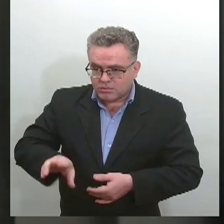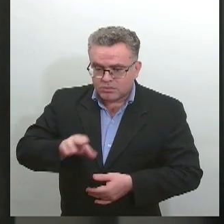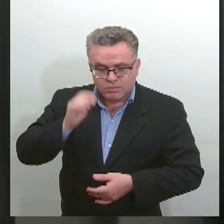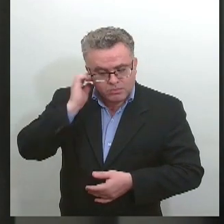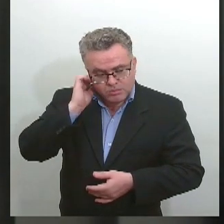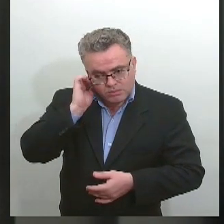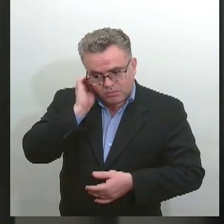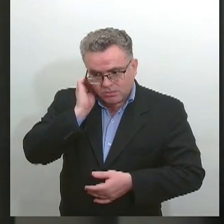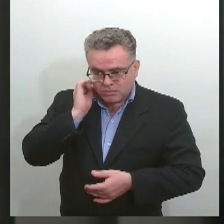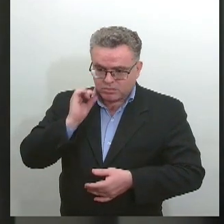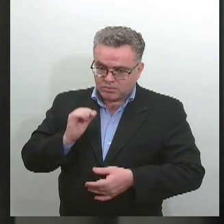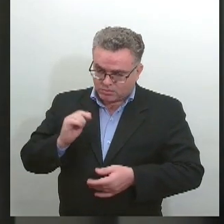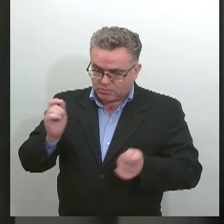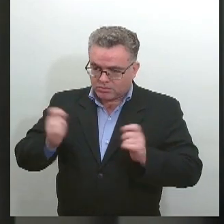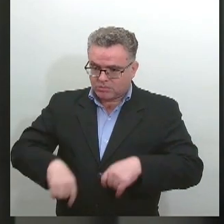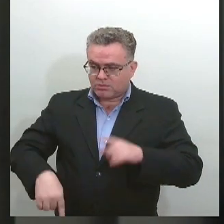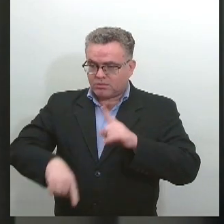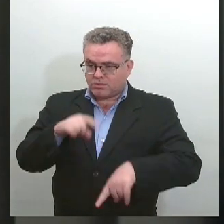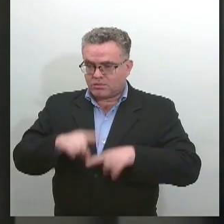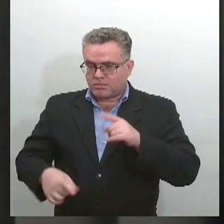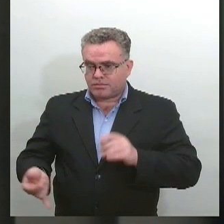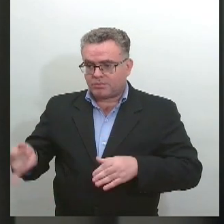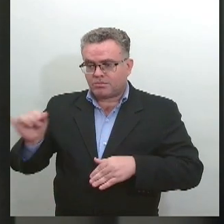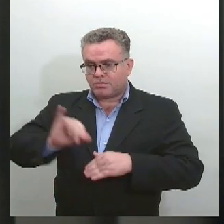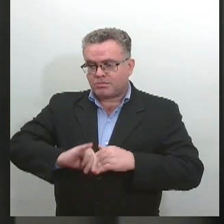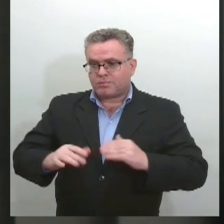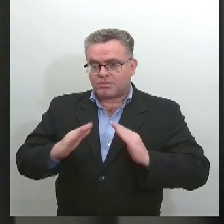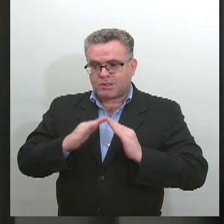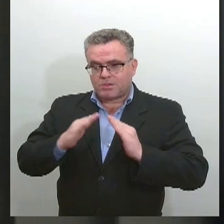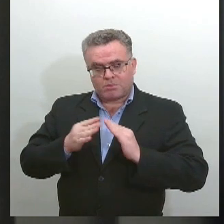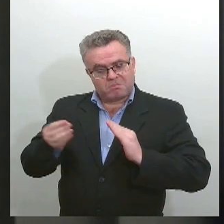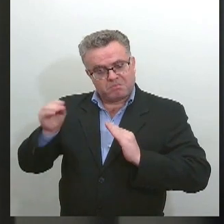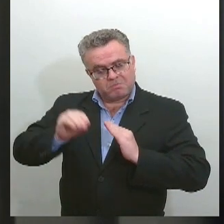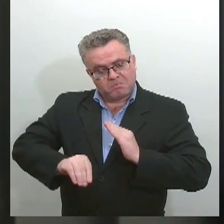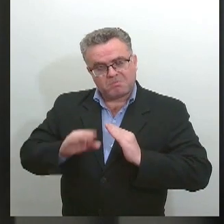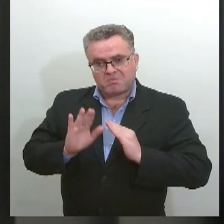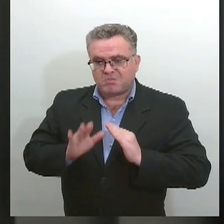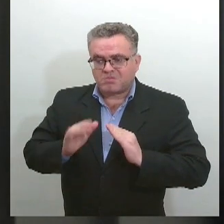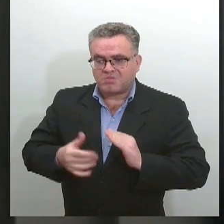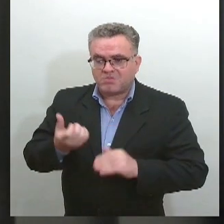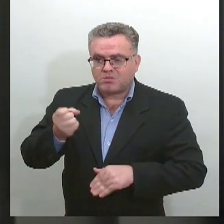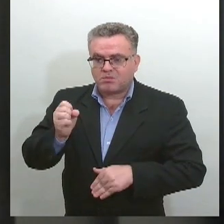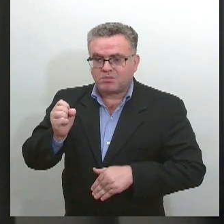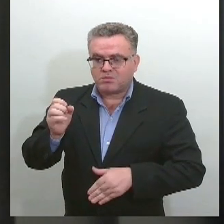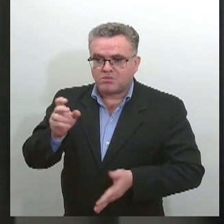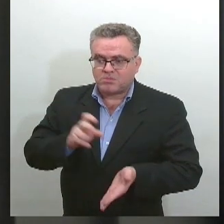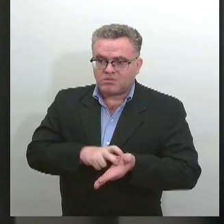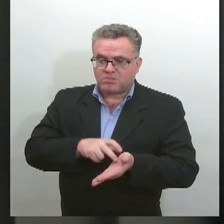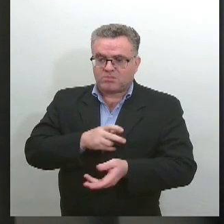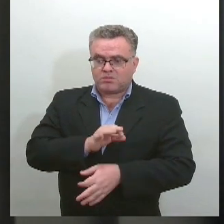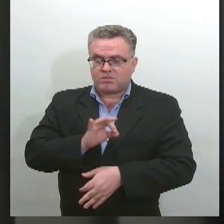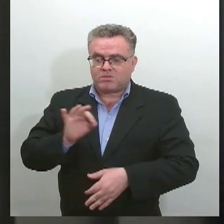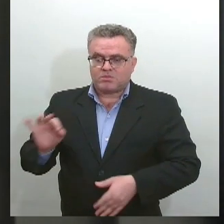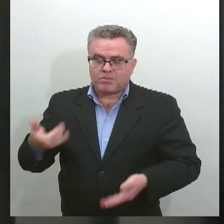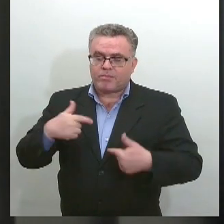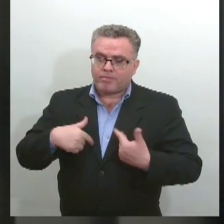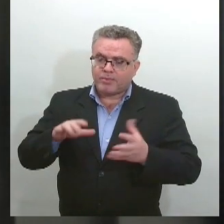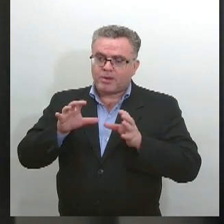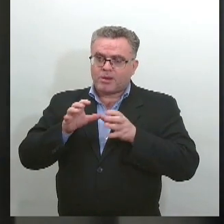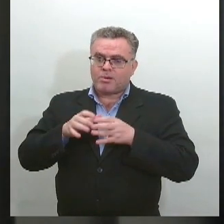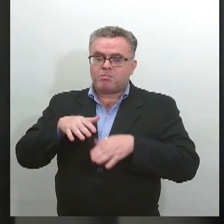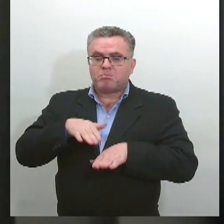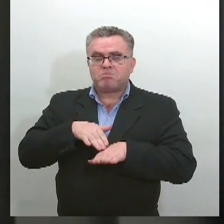objetos na porta das suas residências a partir das 8h, quando as equipes da empresa municipal iniciam a coleta.